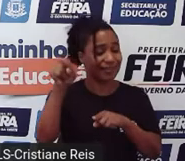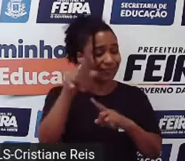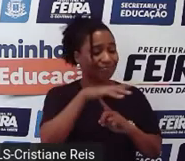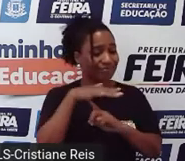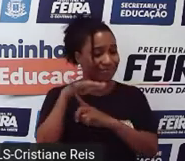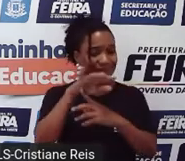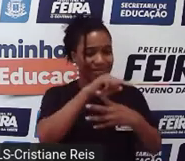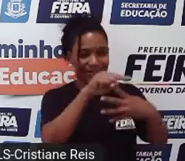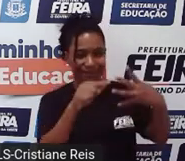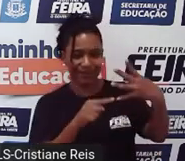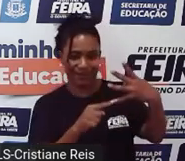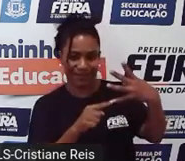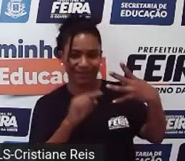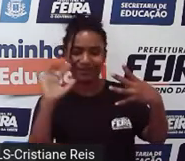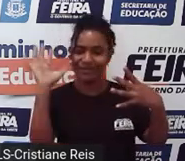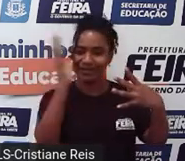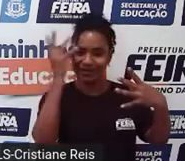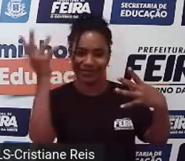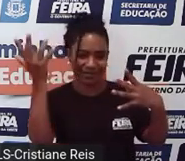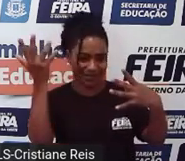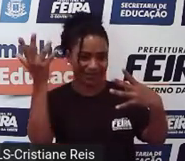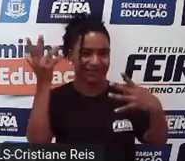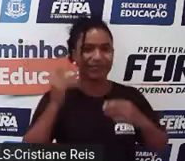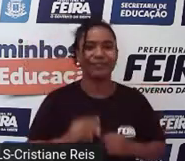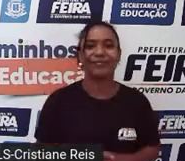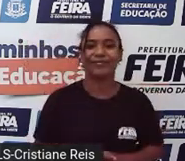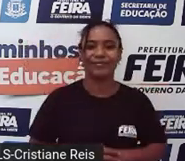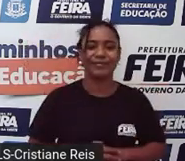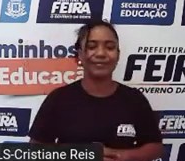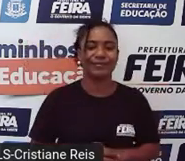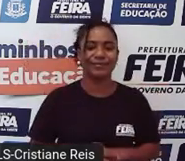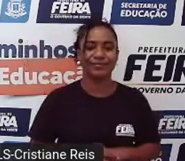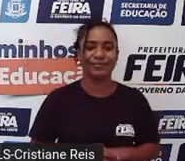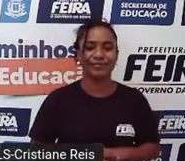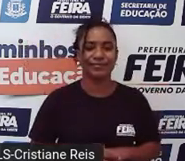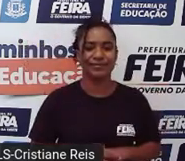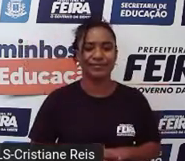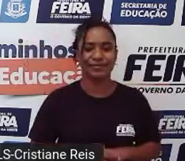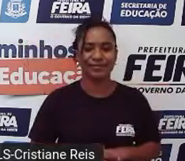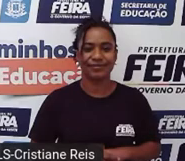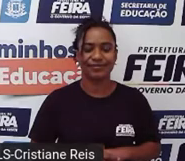Four Seasons in English, as quatro estações em inglês. Let's go!